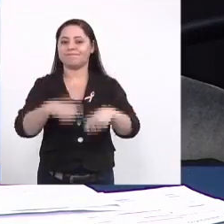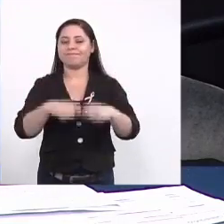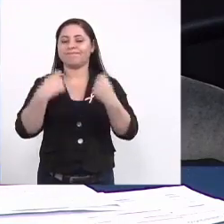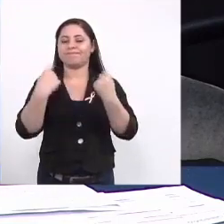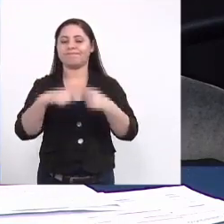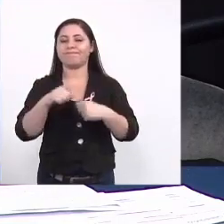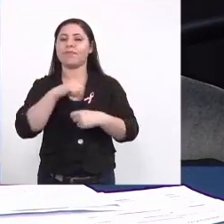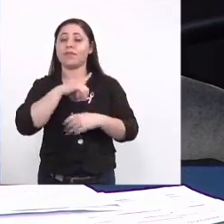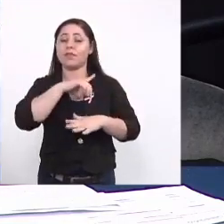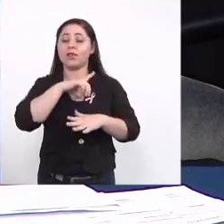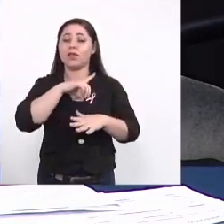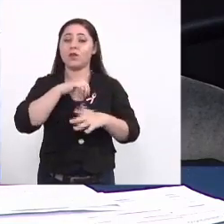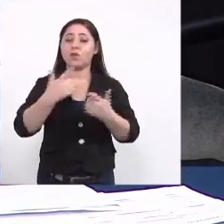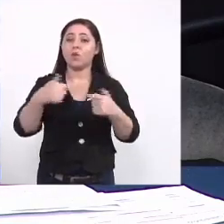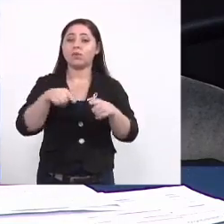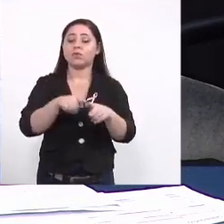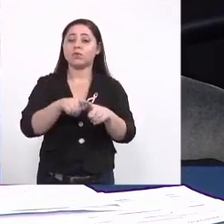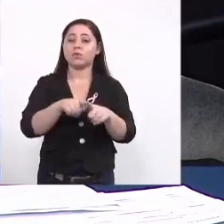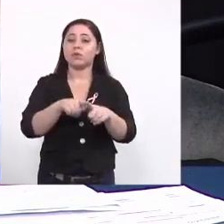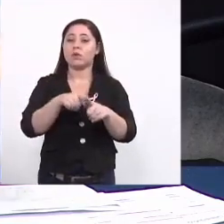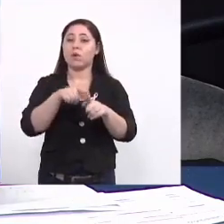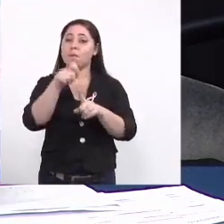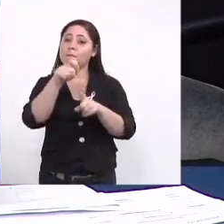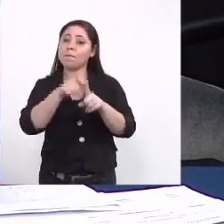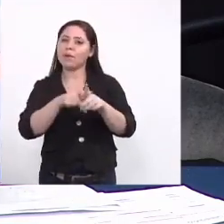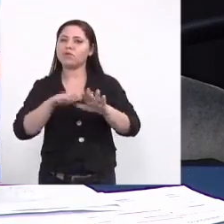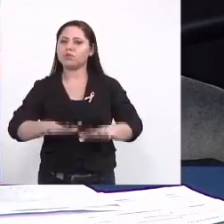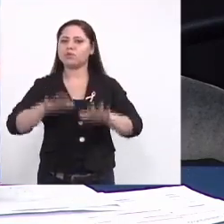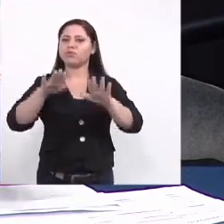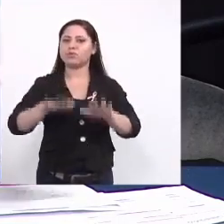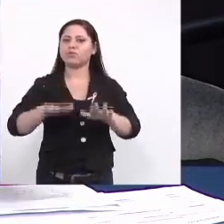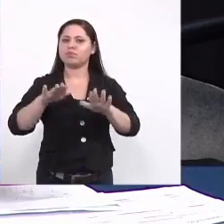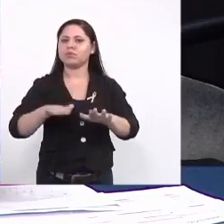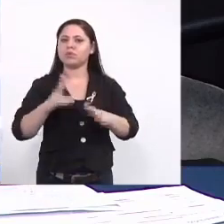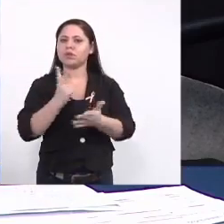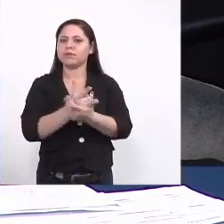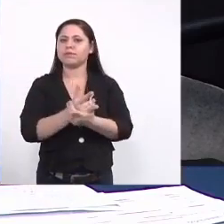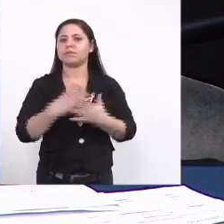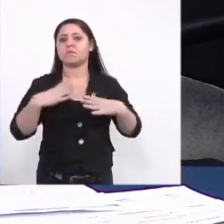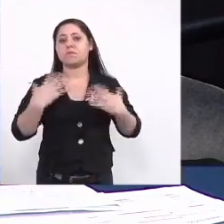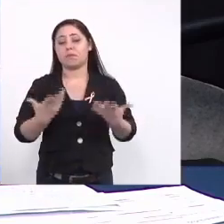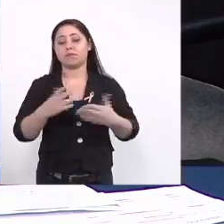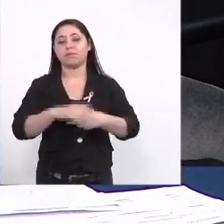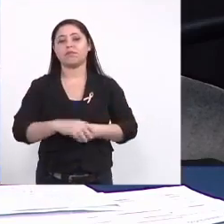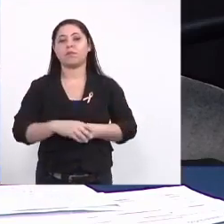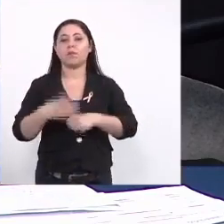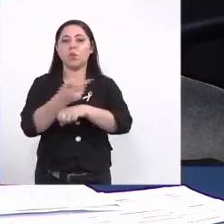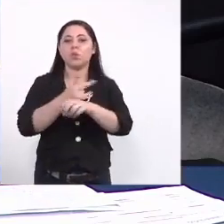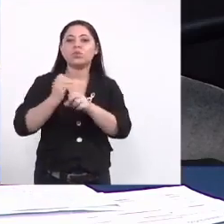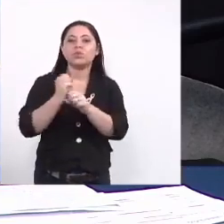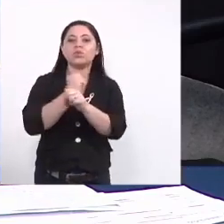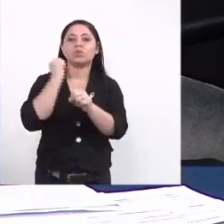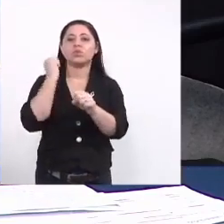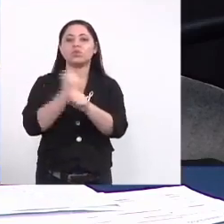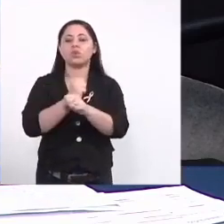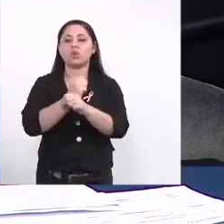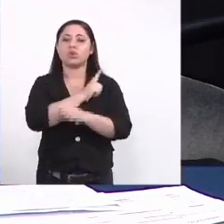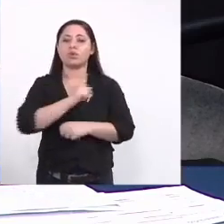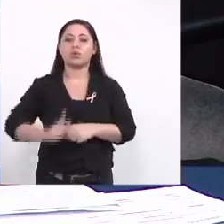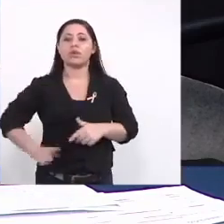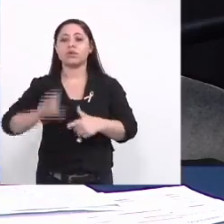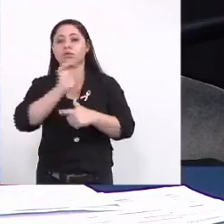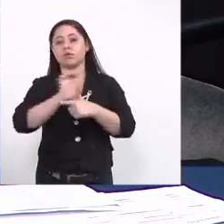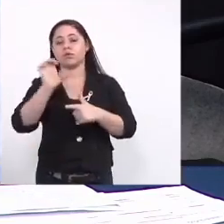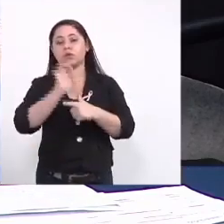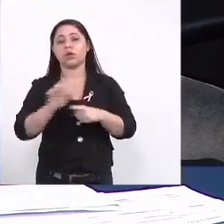ter os parceiros é um mês de campanha então nós estamos buscando construir com o governo do